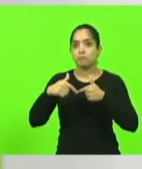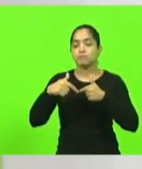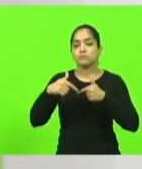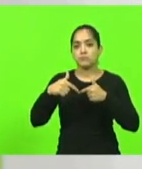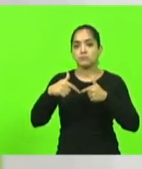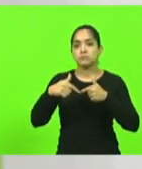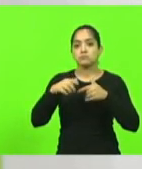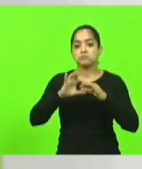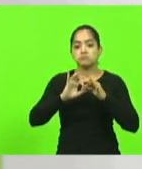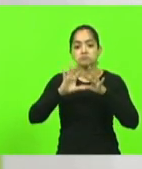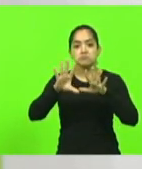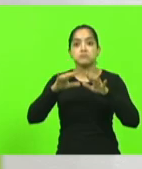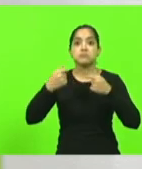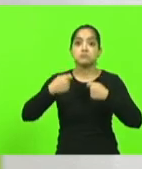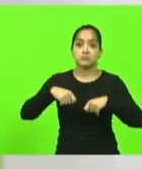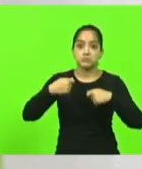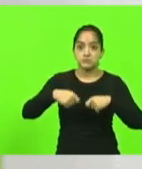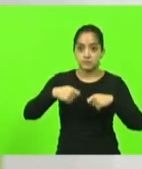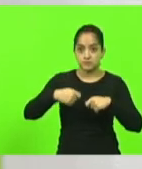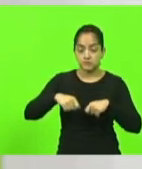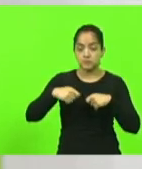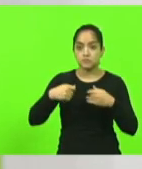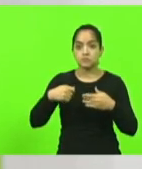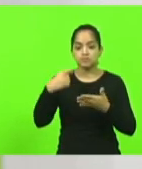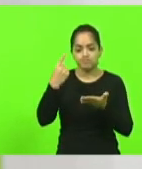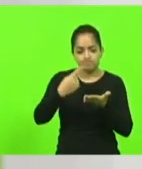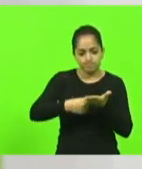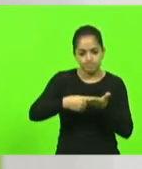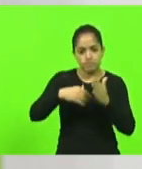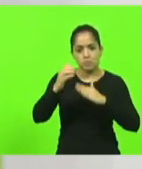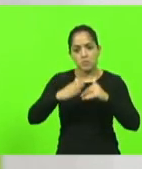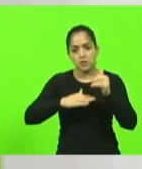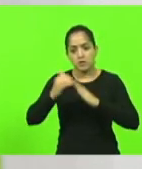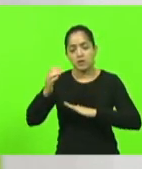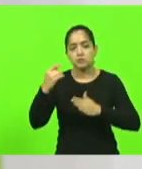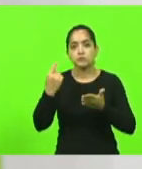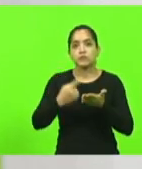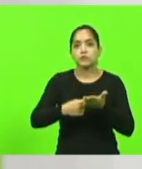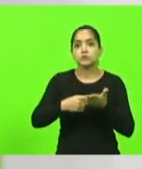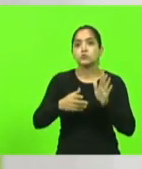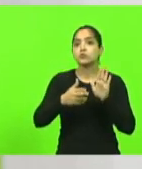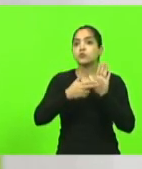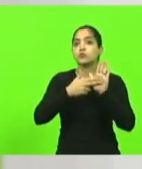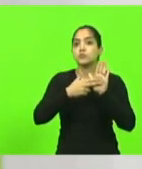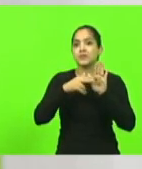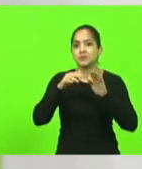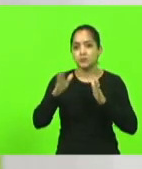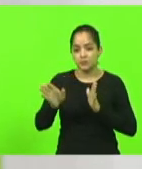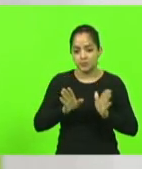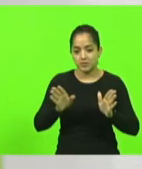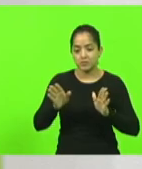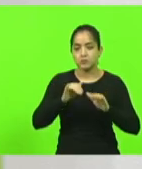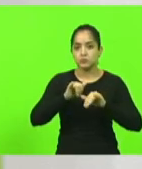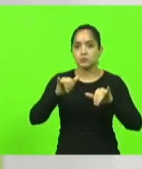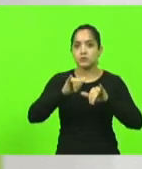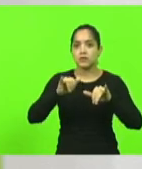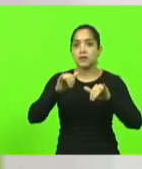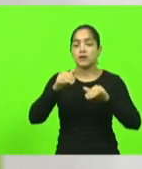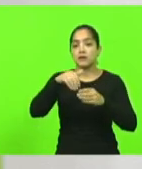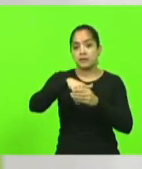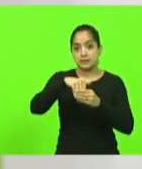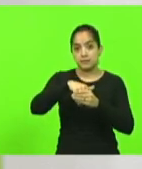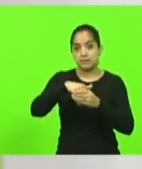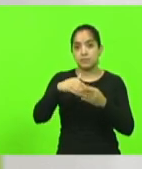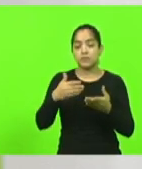seus... para realmente botar em prática seus compromissos que foram assumidos em campanha, nós estamos dando um